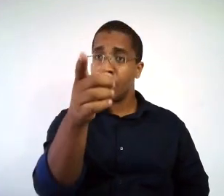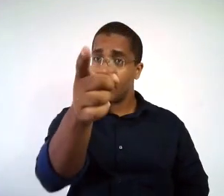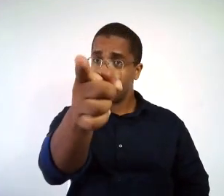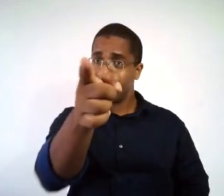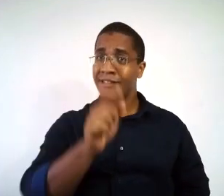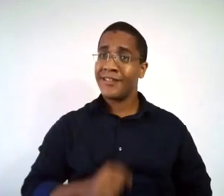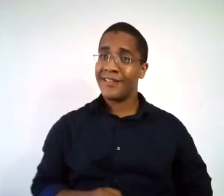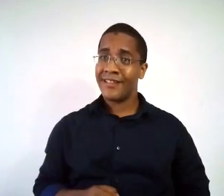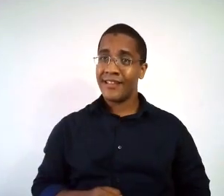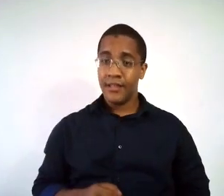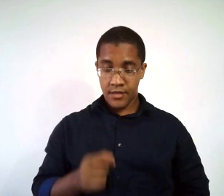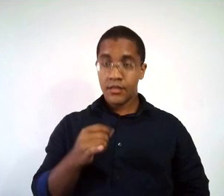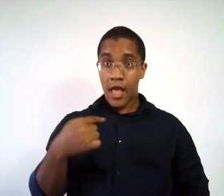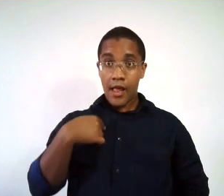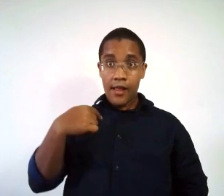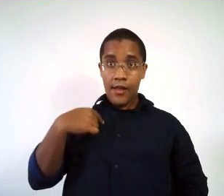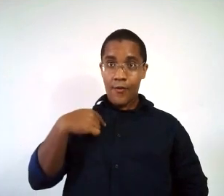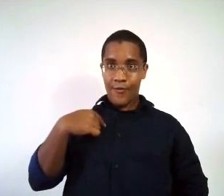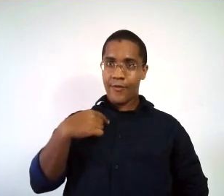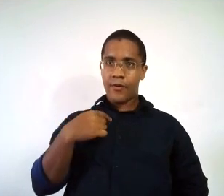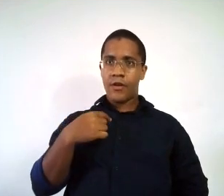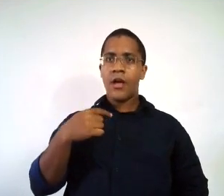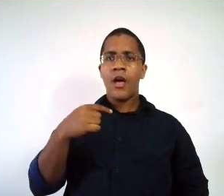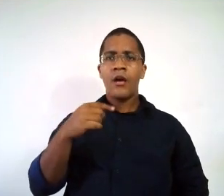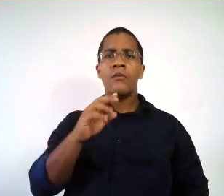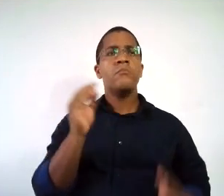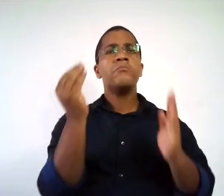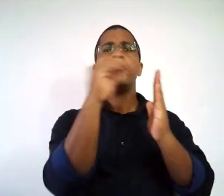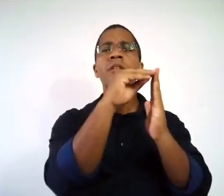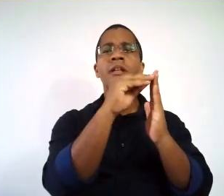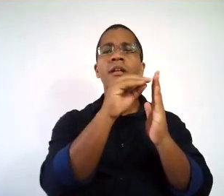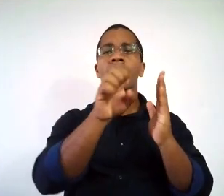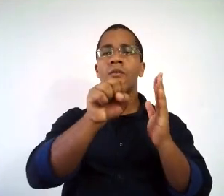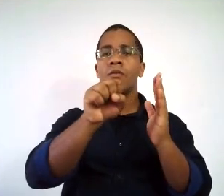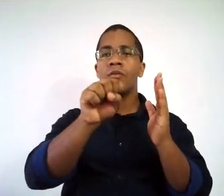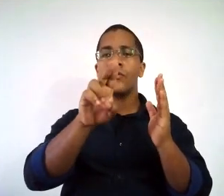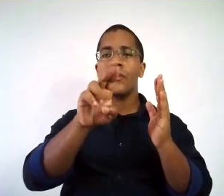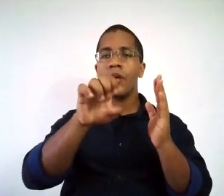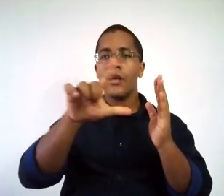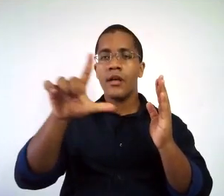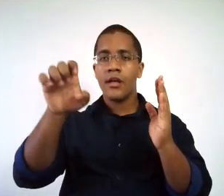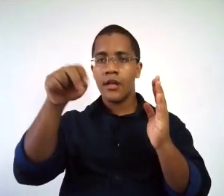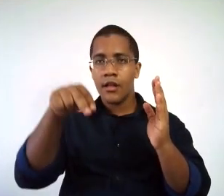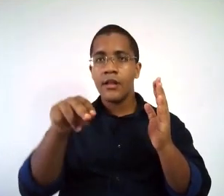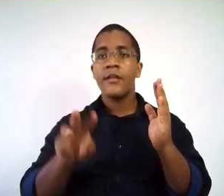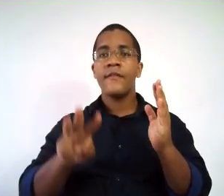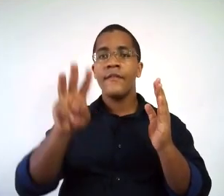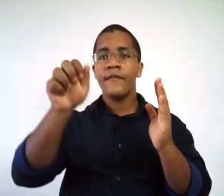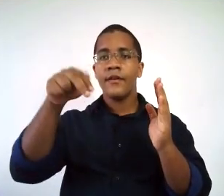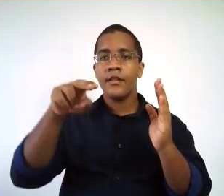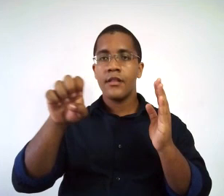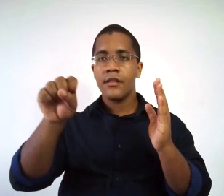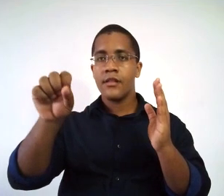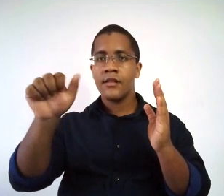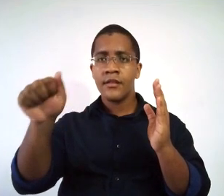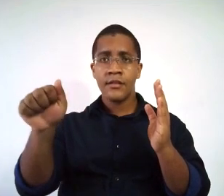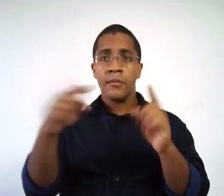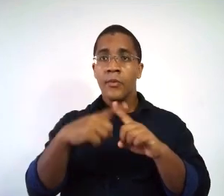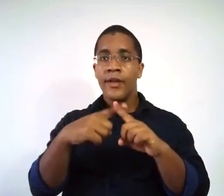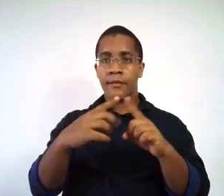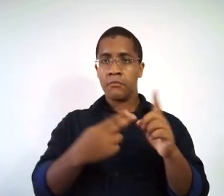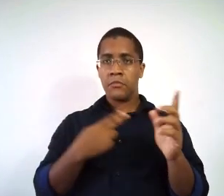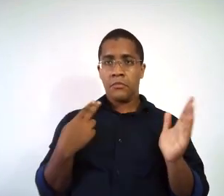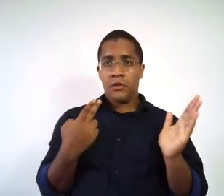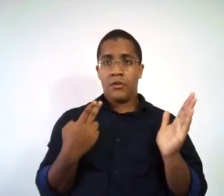aplicador? É você. Se fosse eu fazendo essa pesquisa, eu colocaria lá. Suelen Vanessa, que é o meu nome.